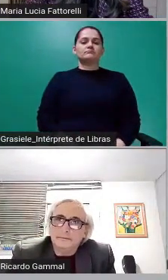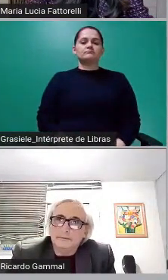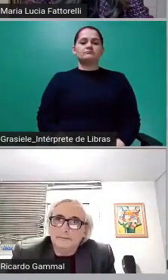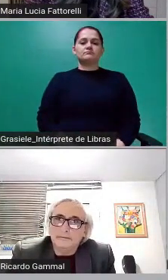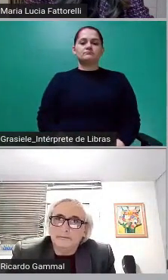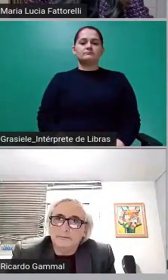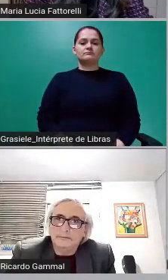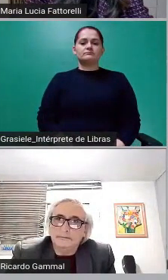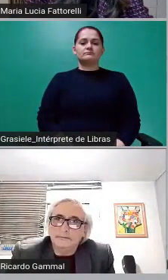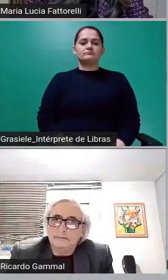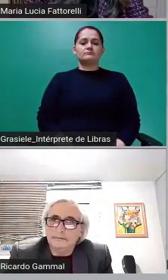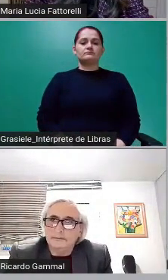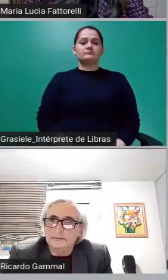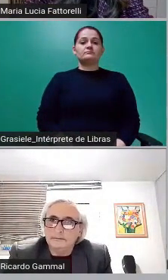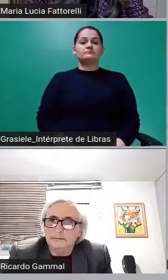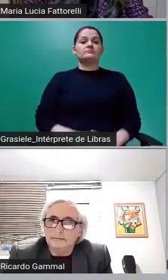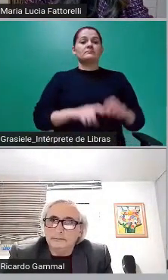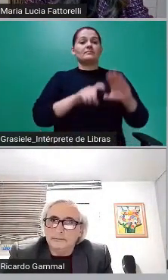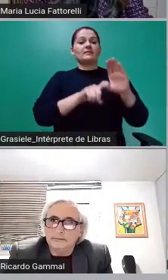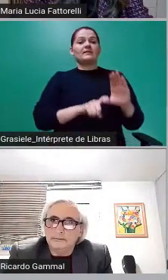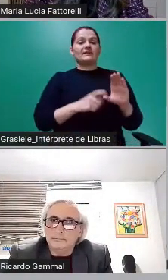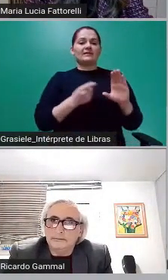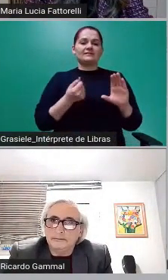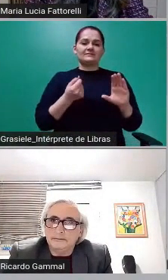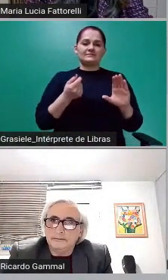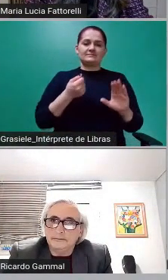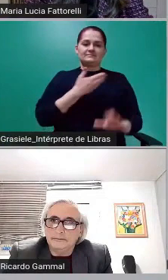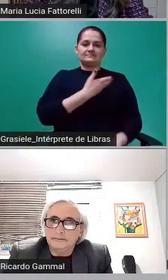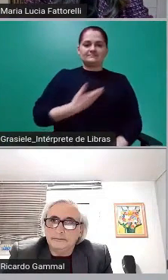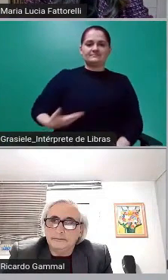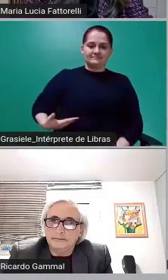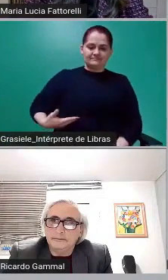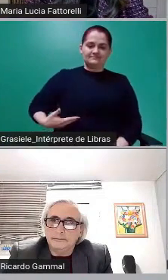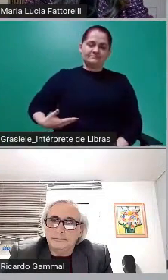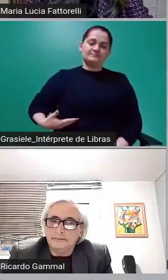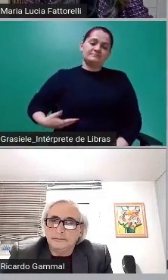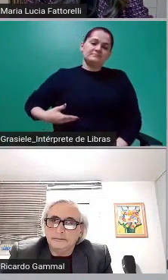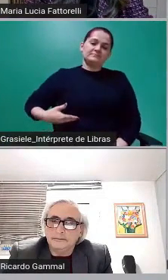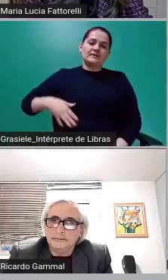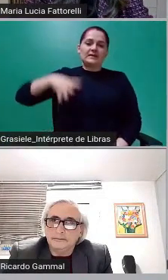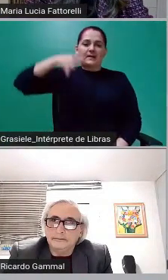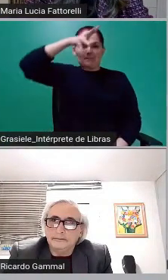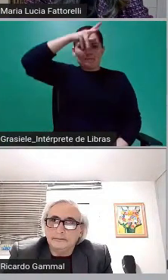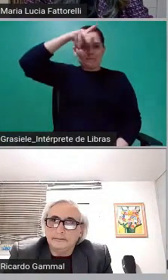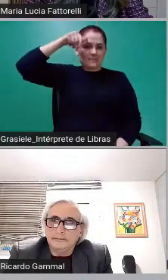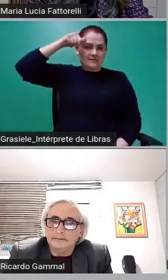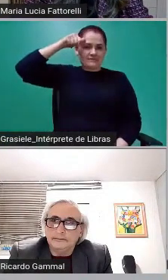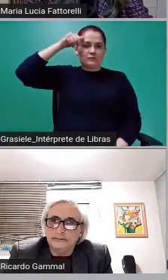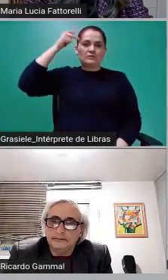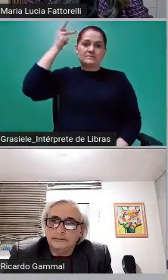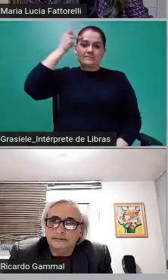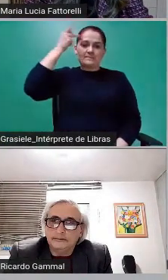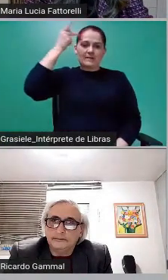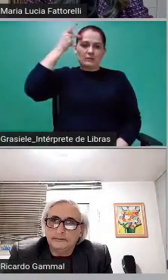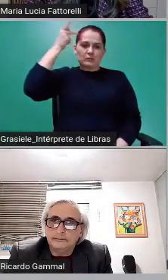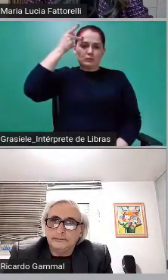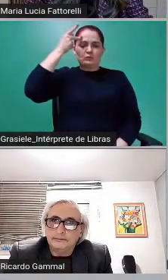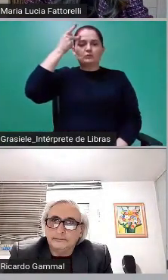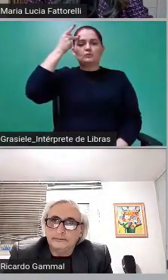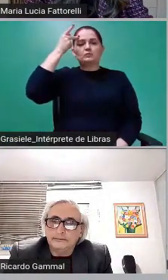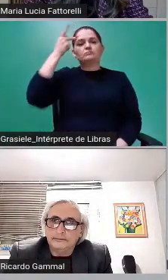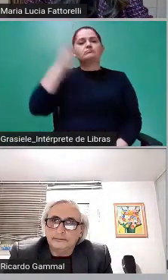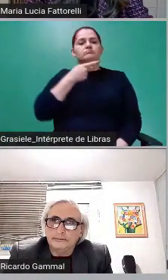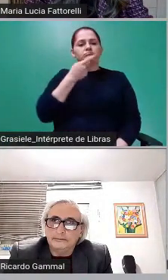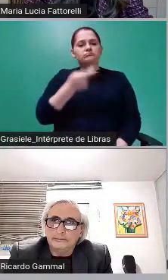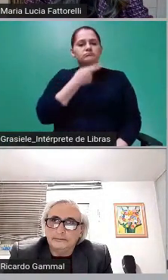essa dívida pública do município de São Paulo, eu vou falar, basicamente, começar a